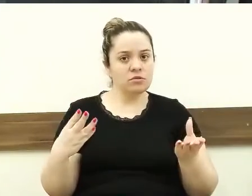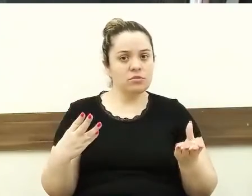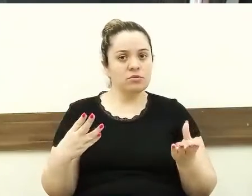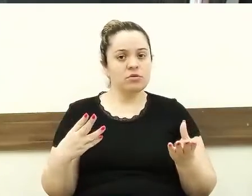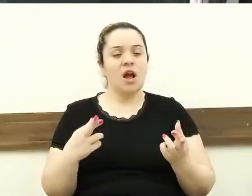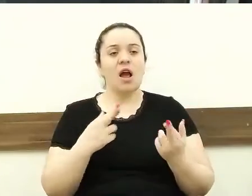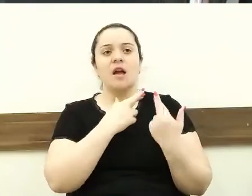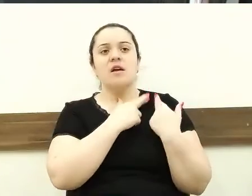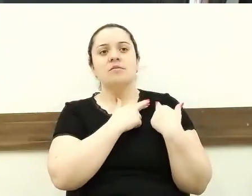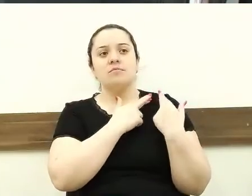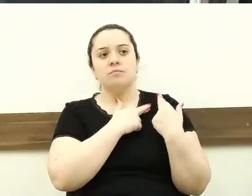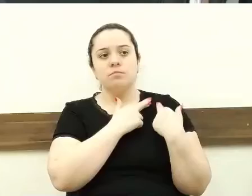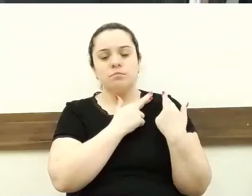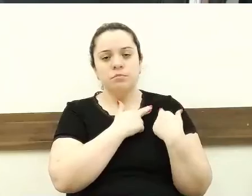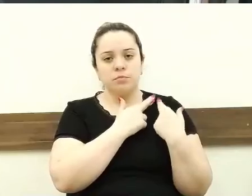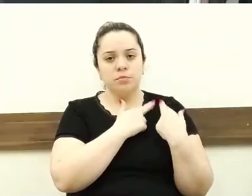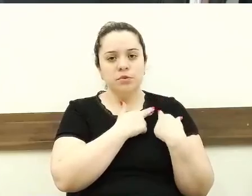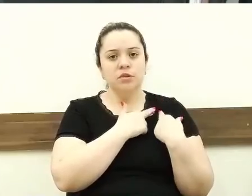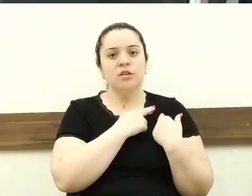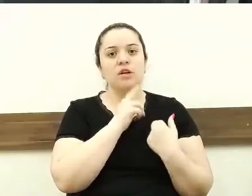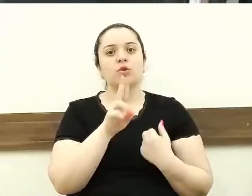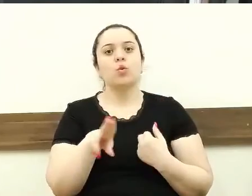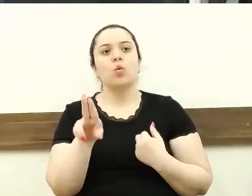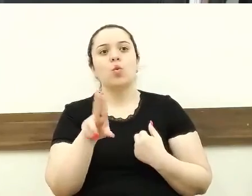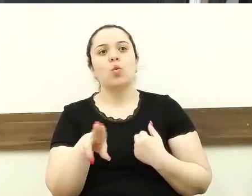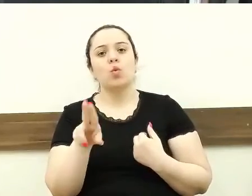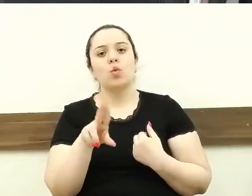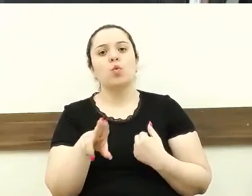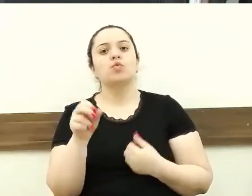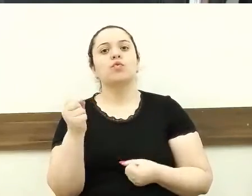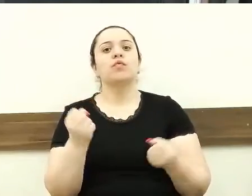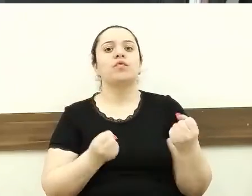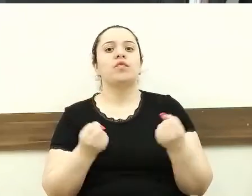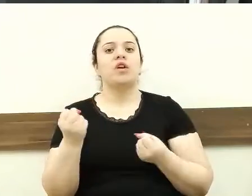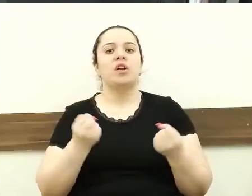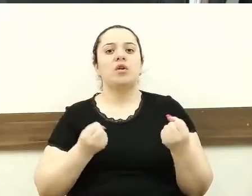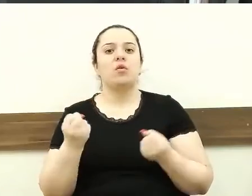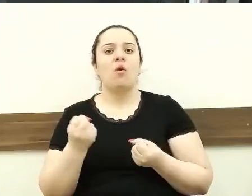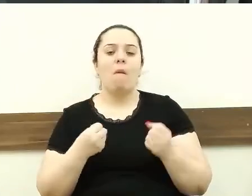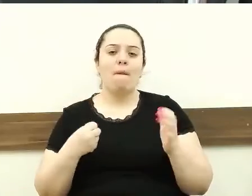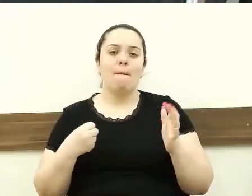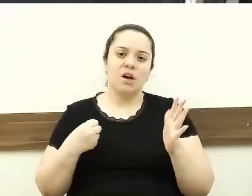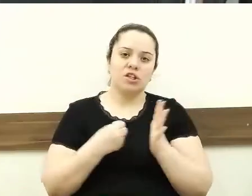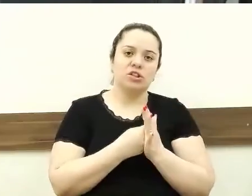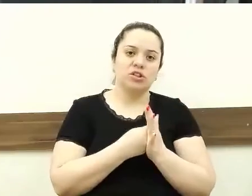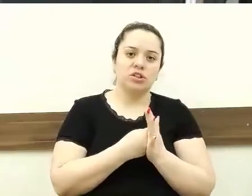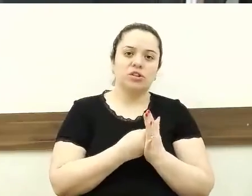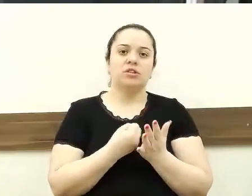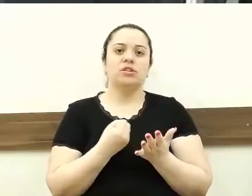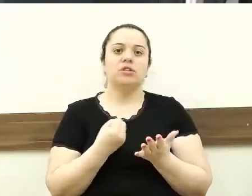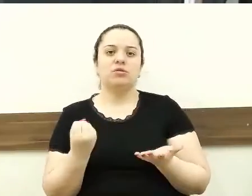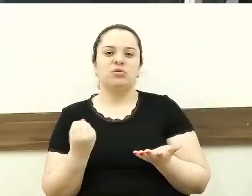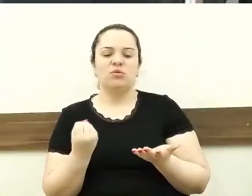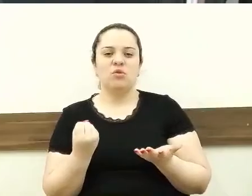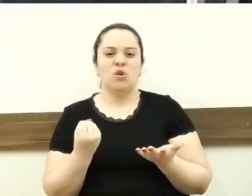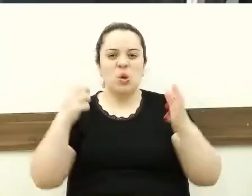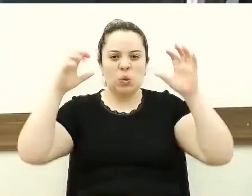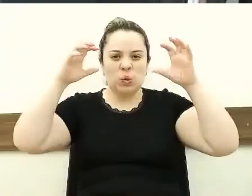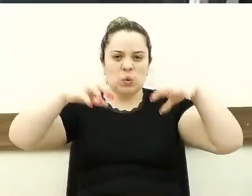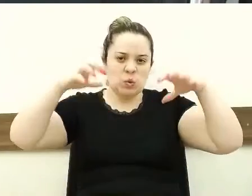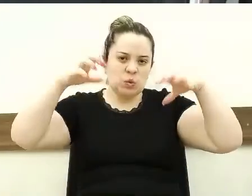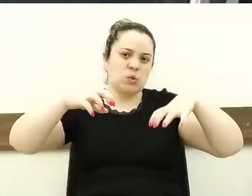responsabilidade quanto ao uso do veículo, veículo batido, veículo no tempo, veículo final de semana,